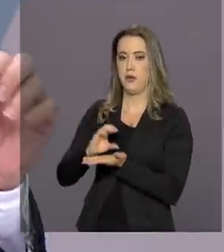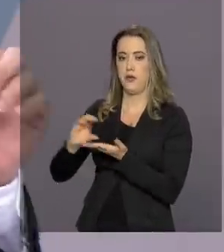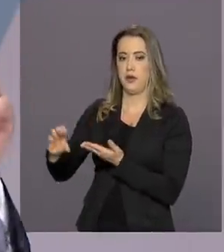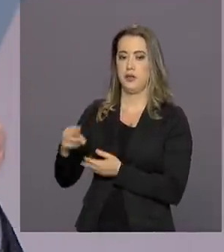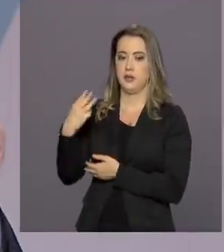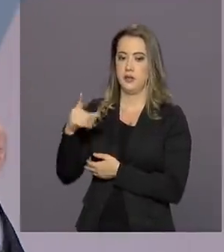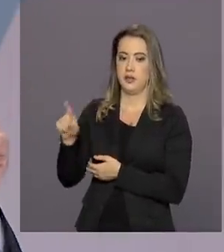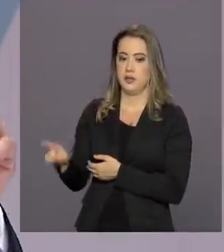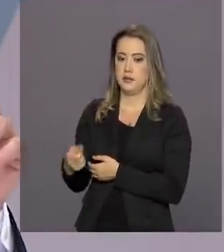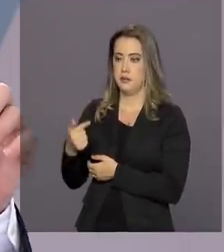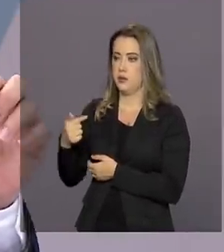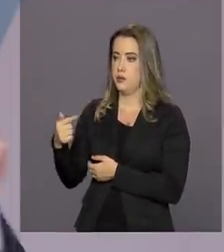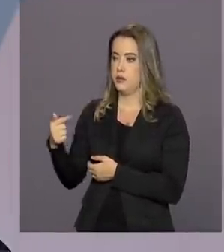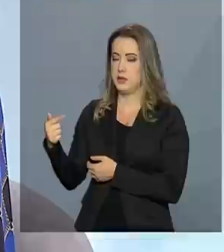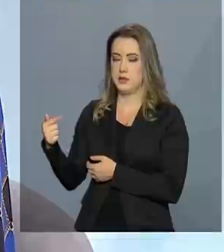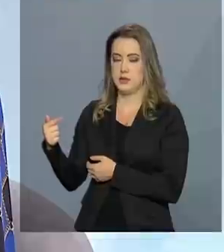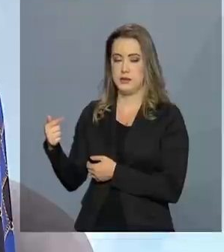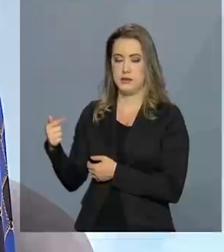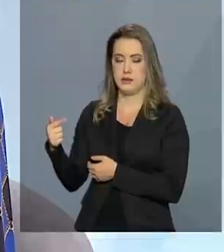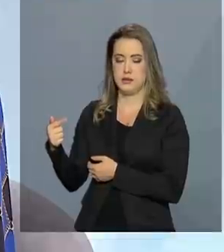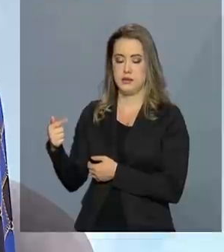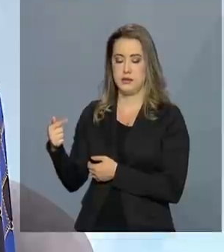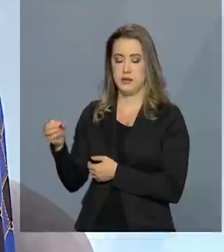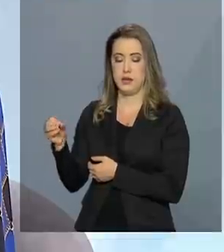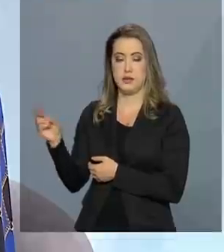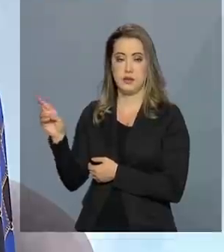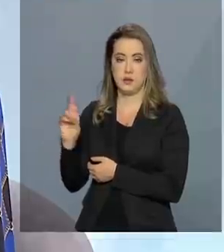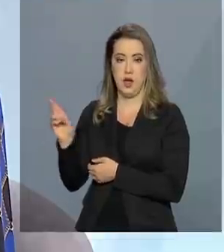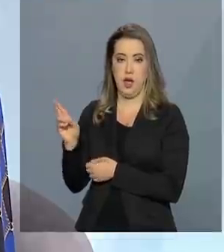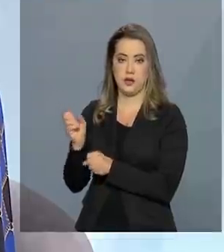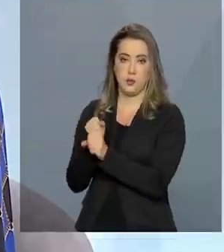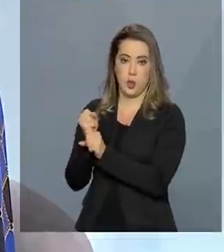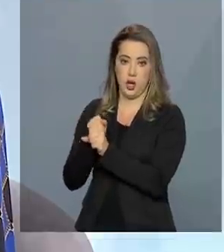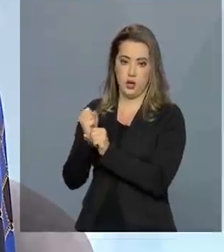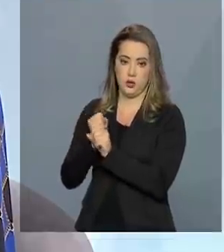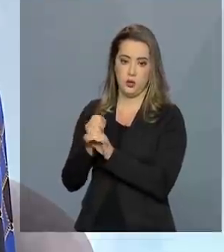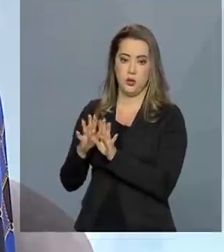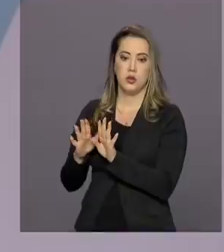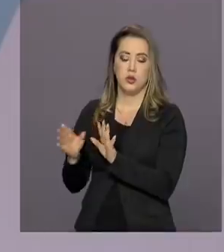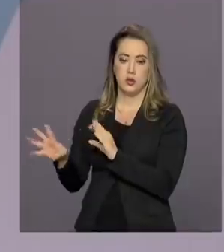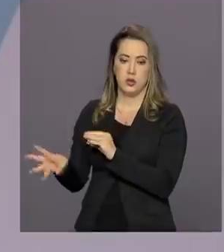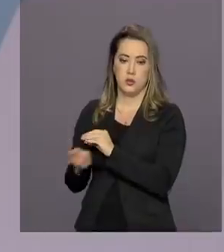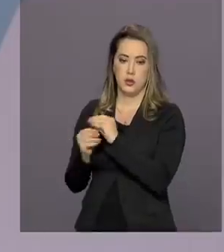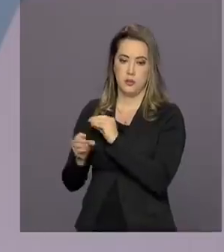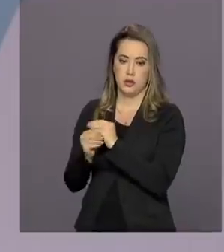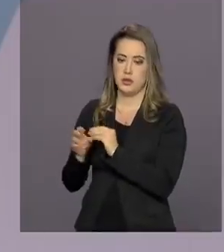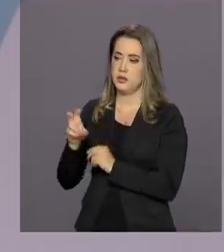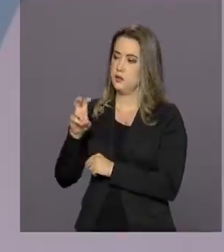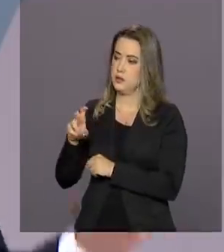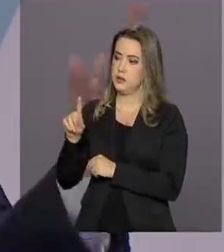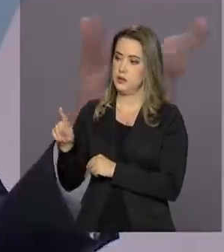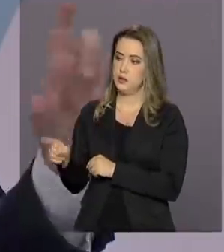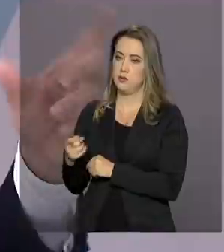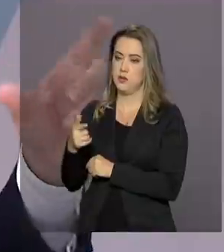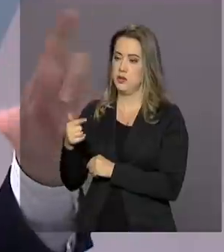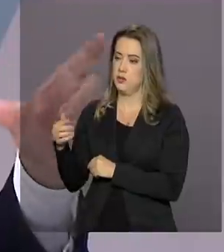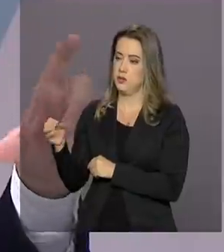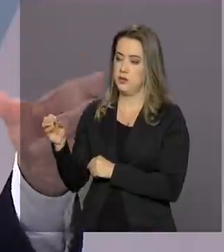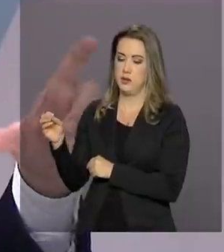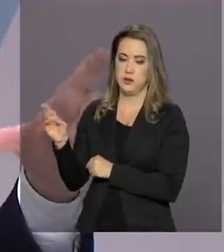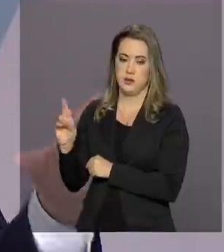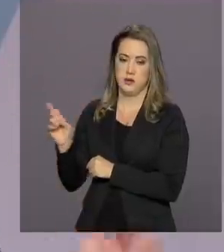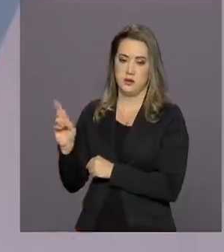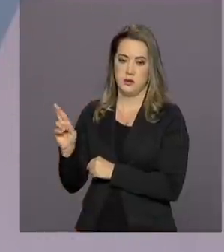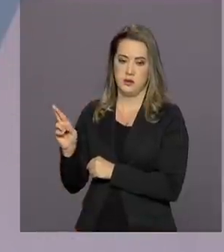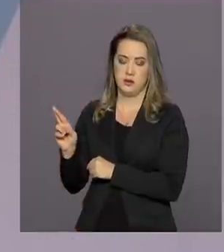reais aluno-ano e, com a nova complementação, vai chegar a 5.700 reais aluno-ano. 100 reais